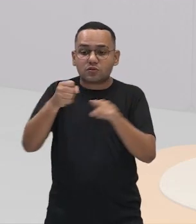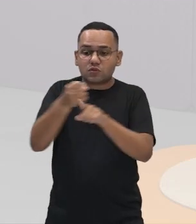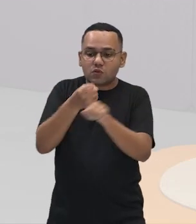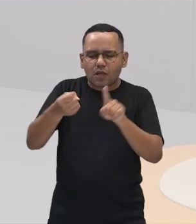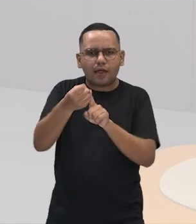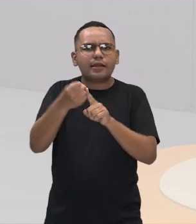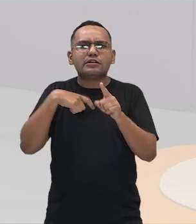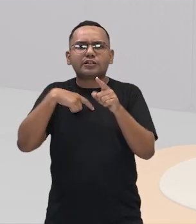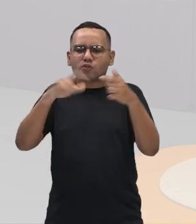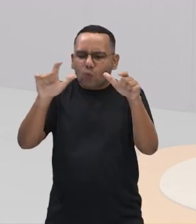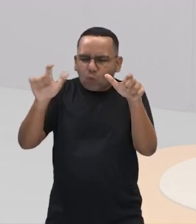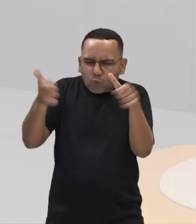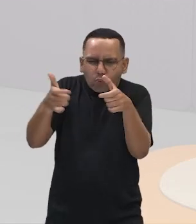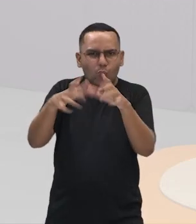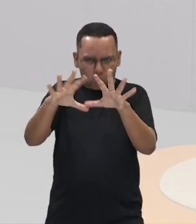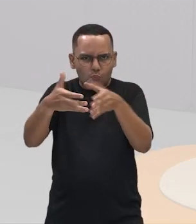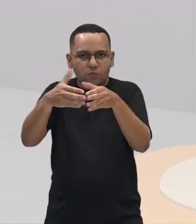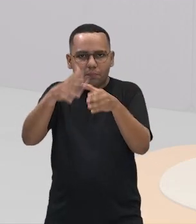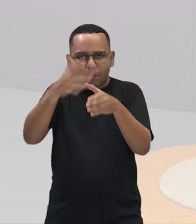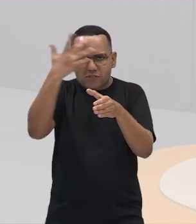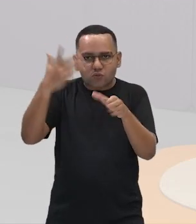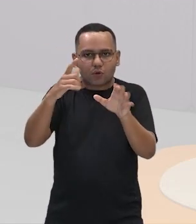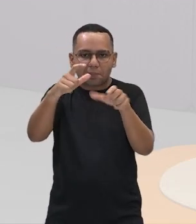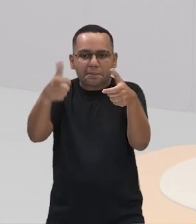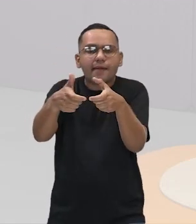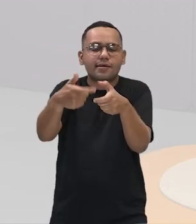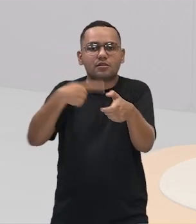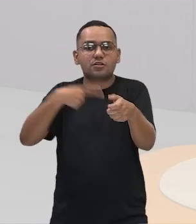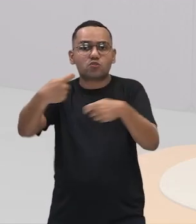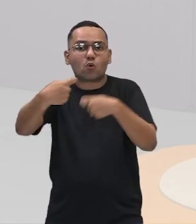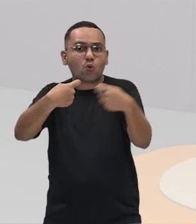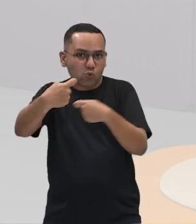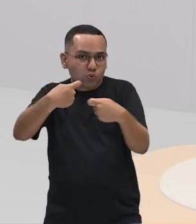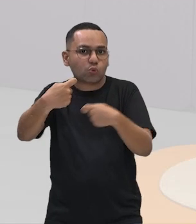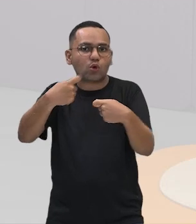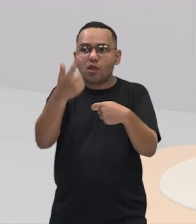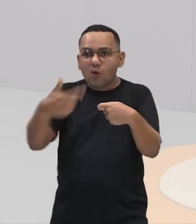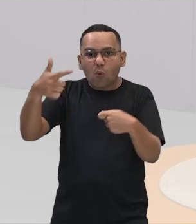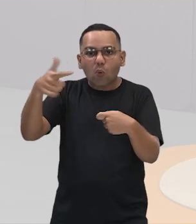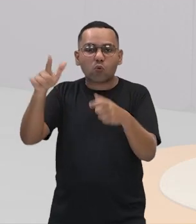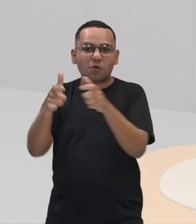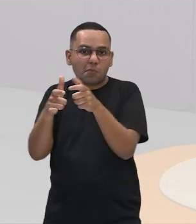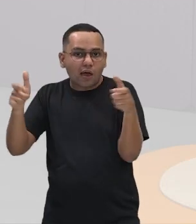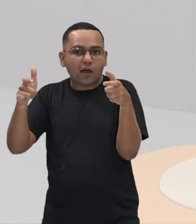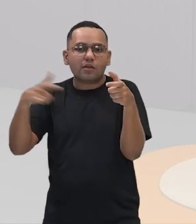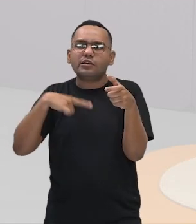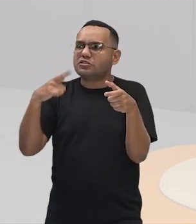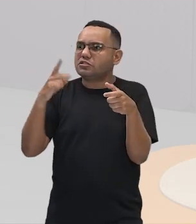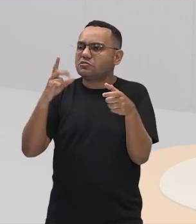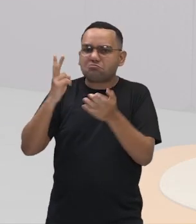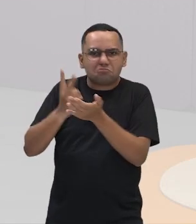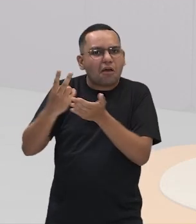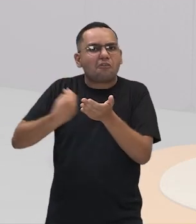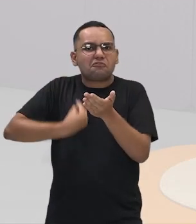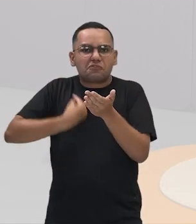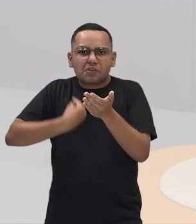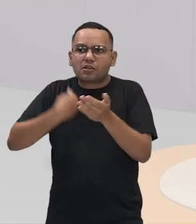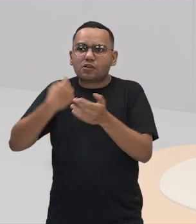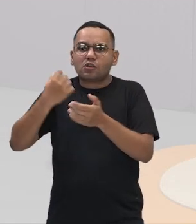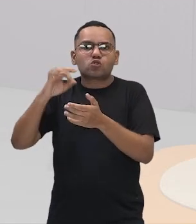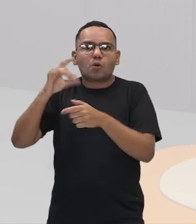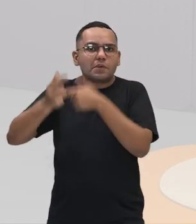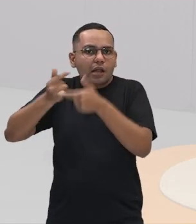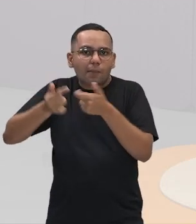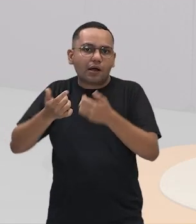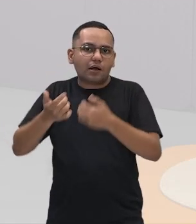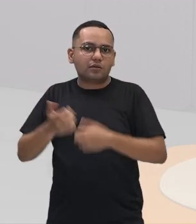está ali em busca de melhorar de condição de sobreviver, pelo menos. Então, na Roma não era diferente. E aí, quem